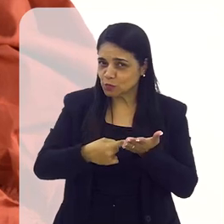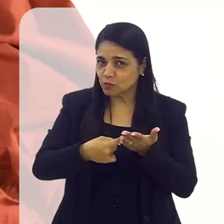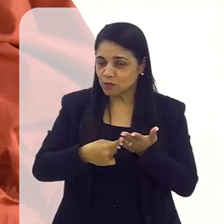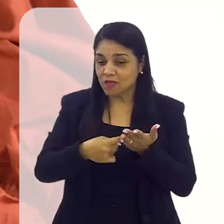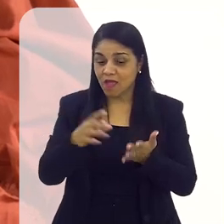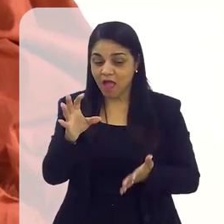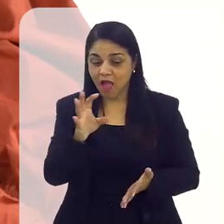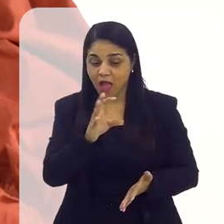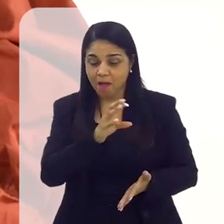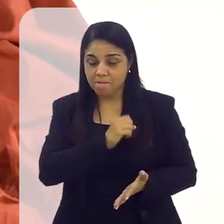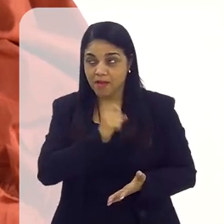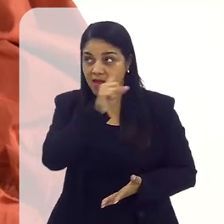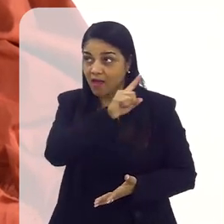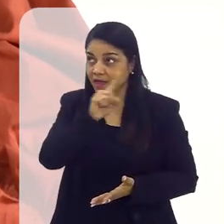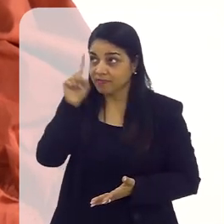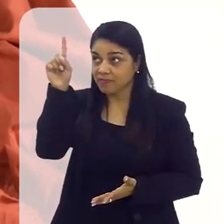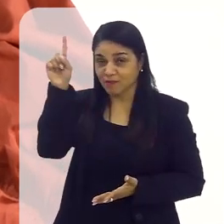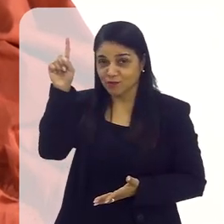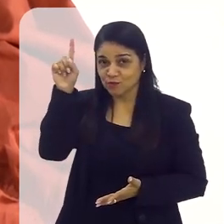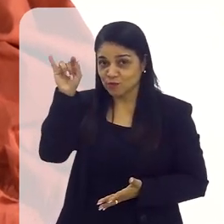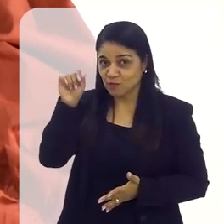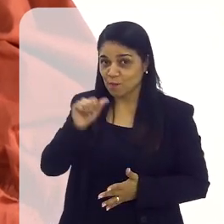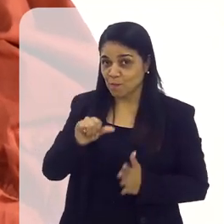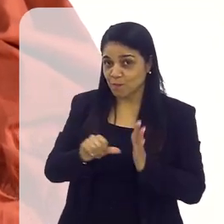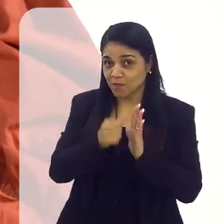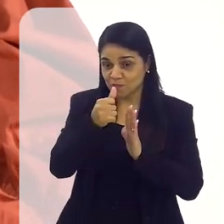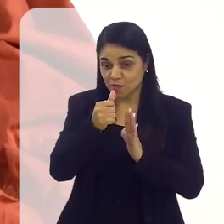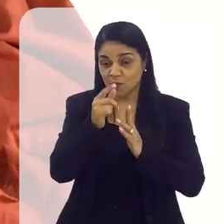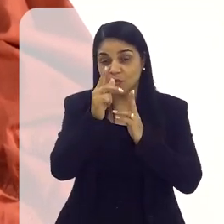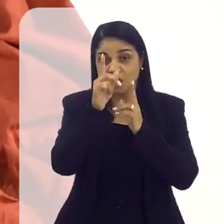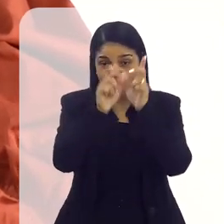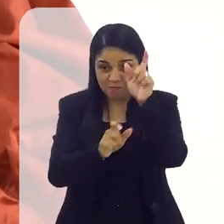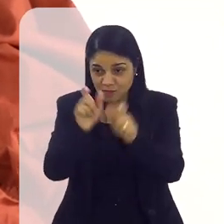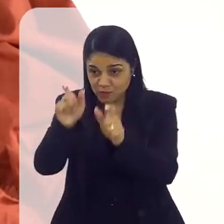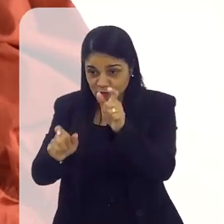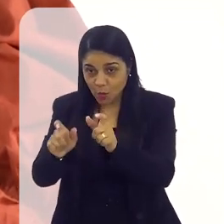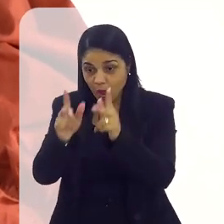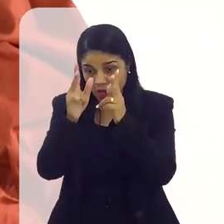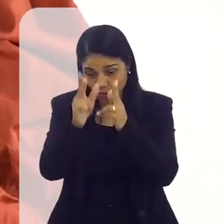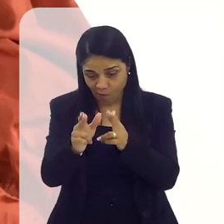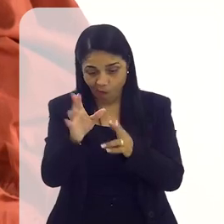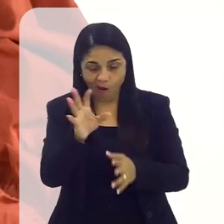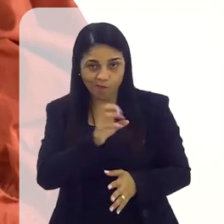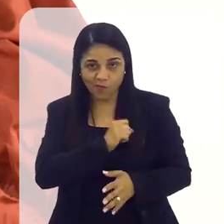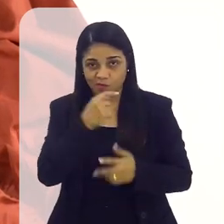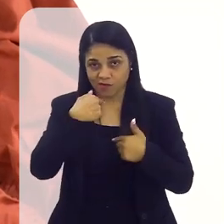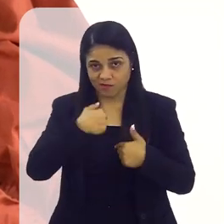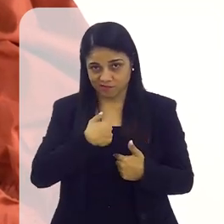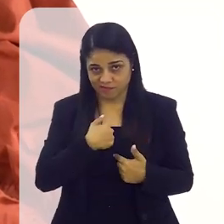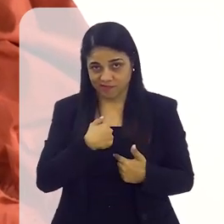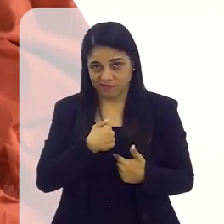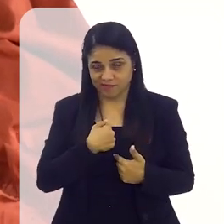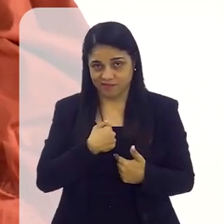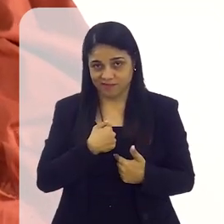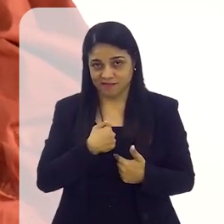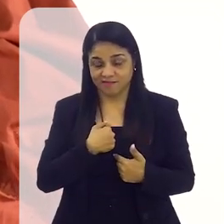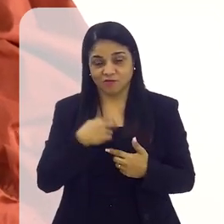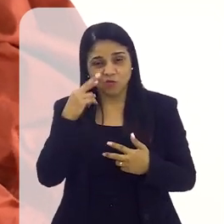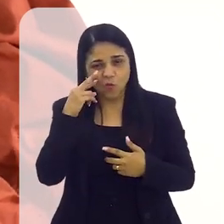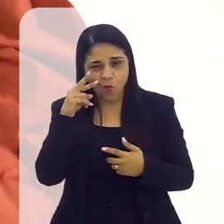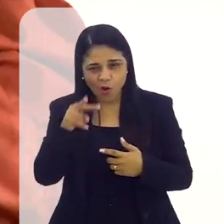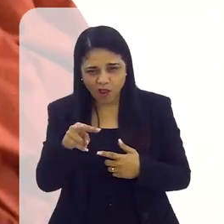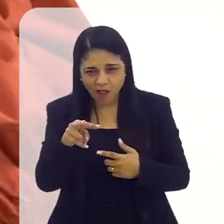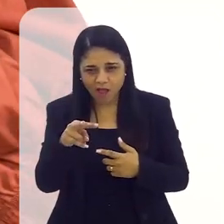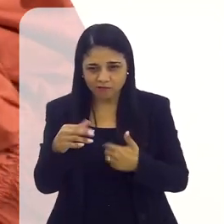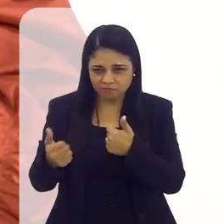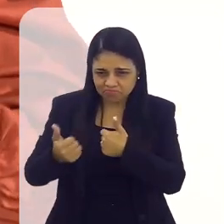cumprido, que é amar a Deus acima de todas as coisas e é o nosso próximo como a nós mesmos. Quando a gente conseguir olhar para o próximo